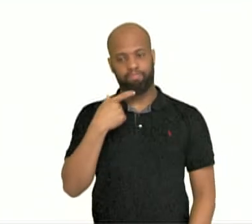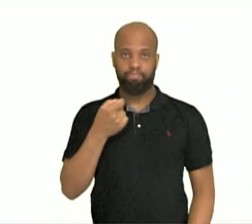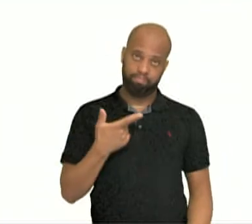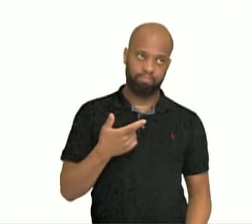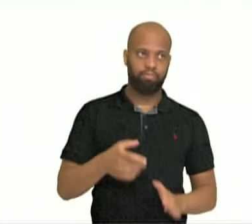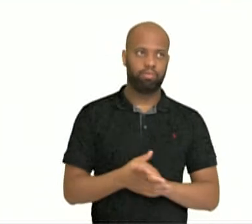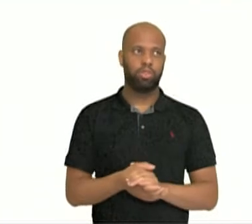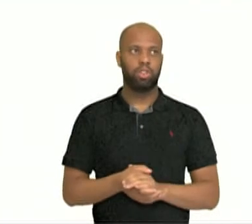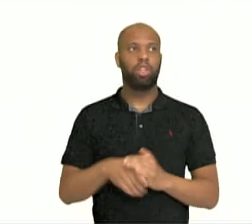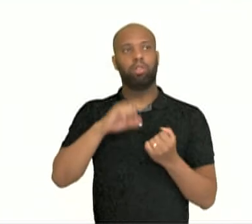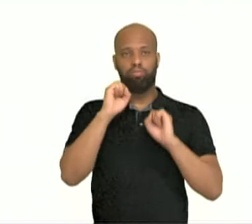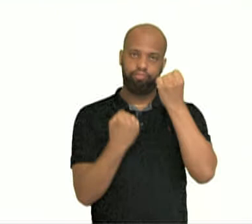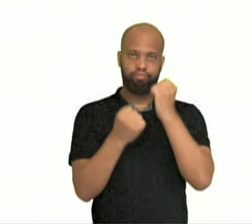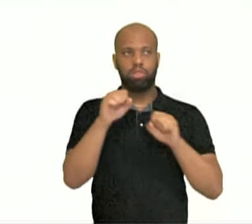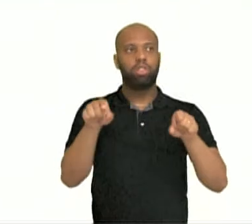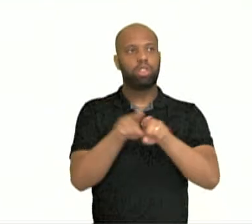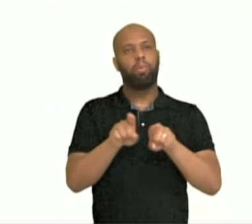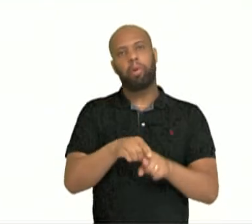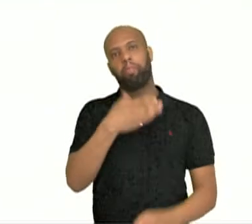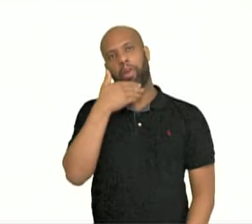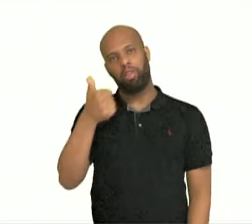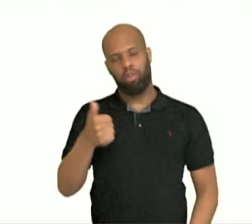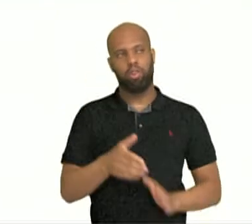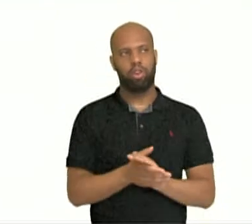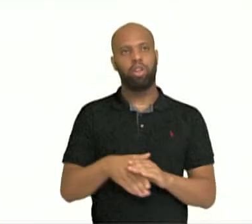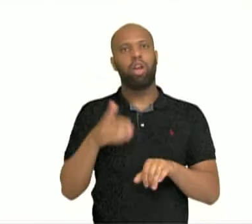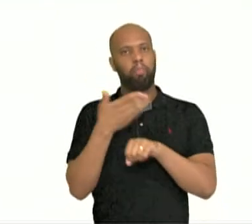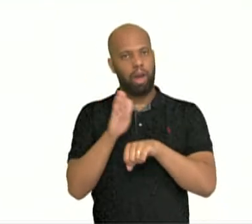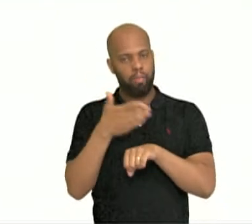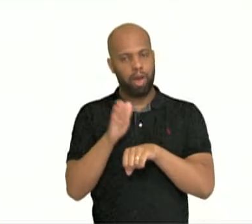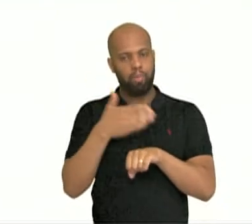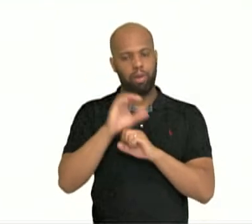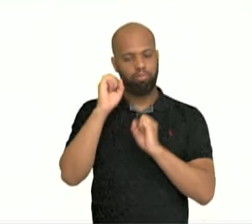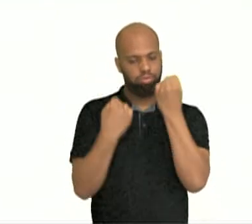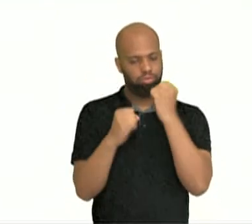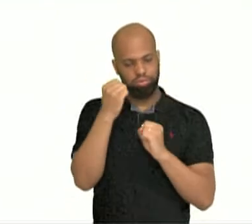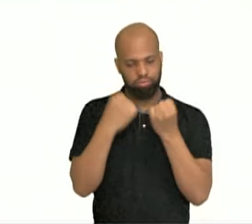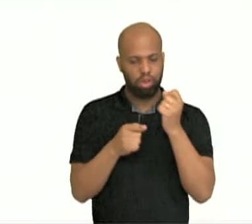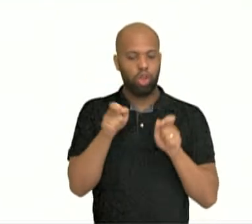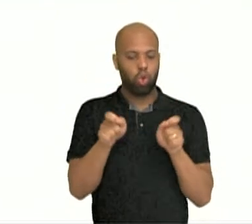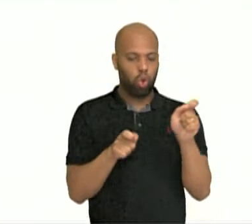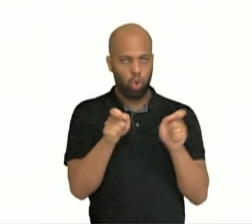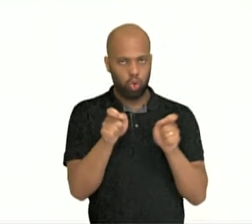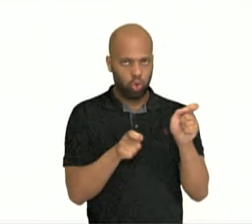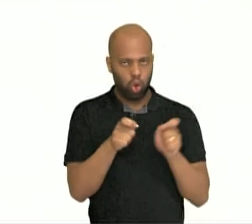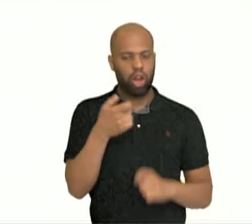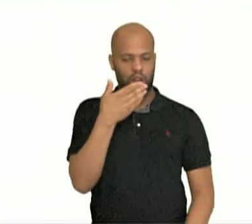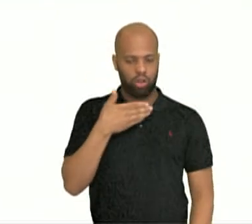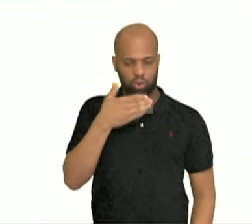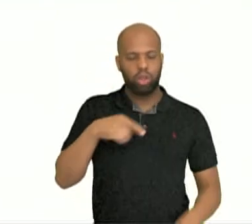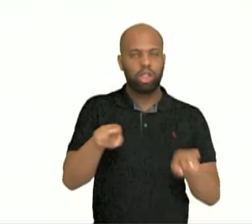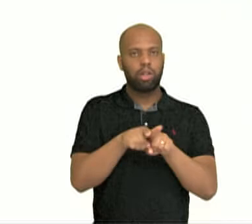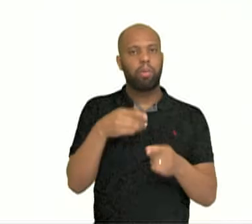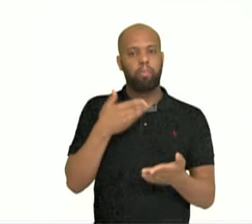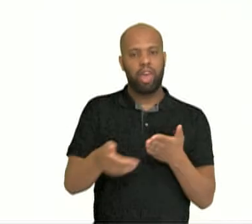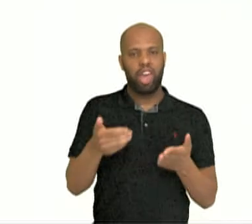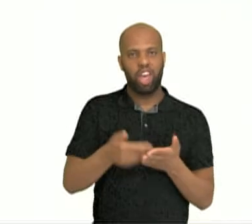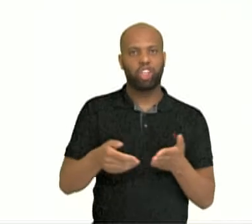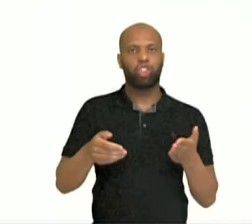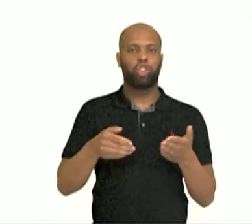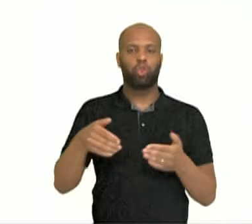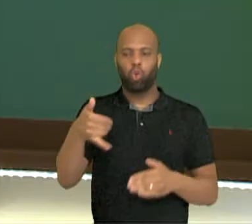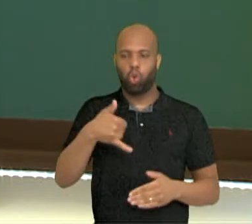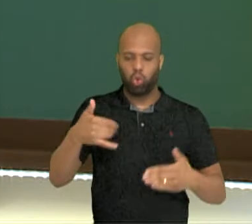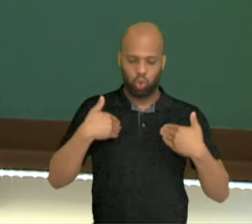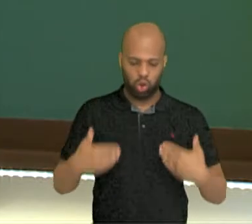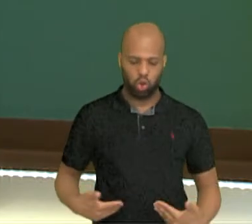E exercícios físicos você pode fazer. A prática de exercício ajuda a controlar a glicemia e a perda de gordura corporal, além